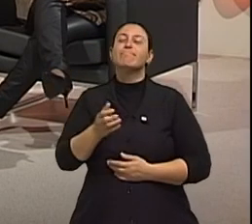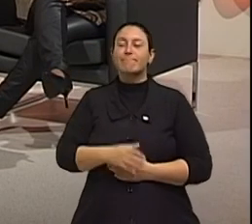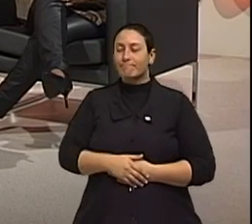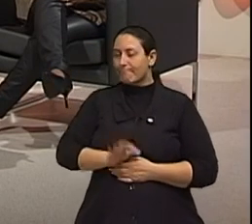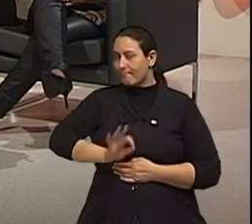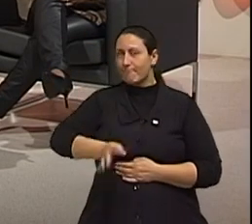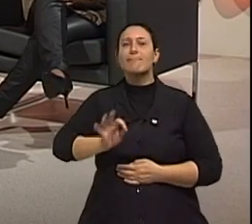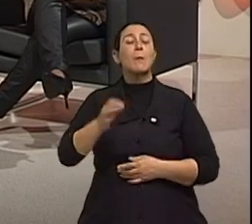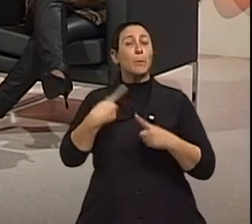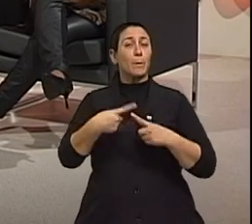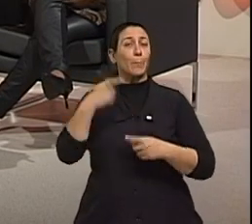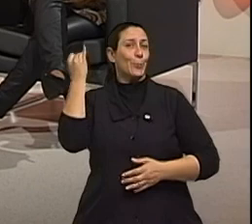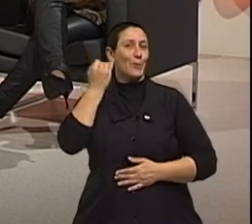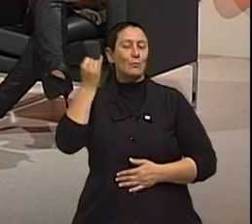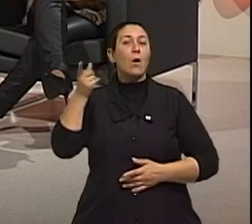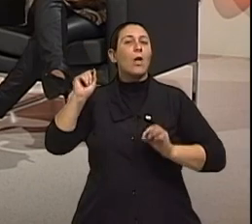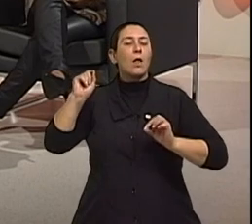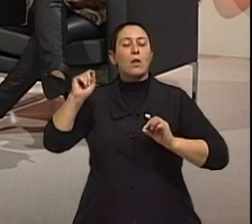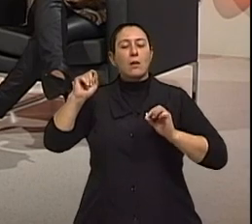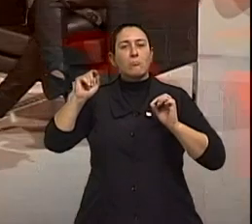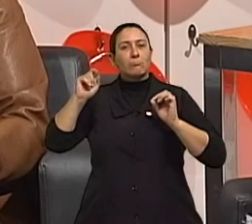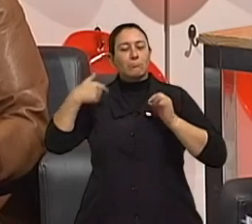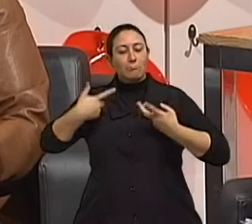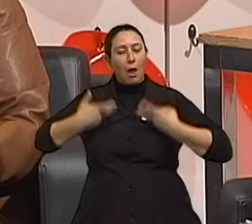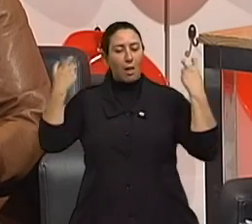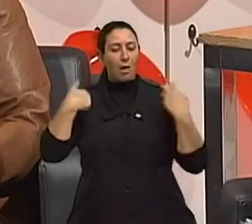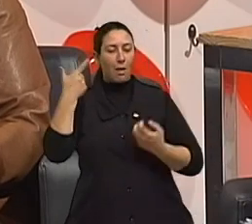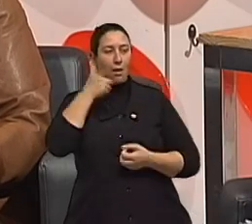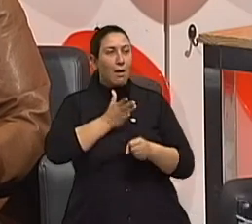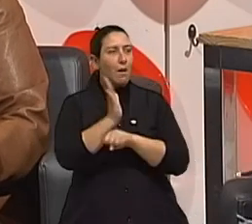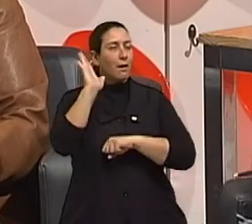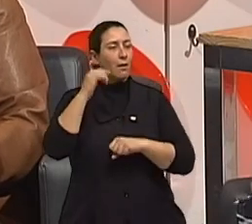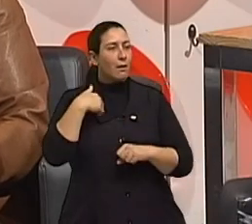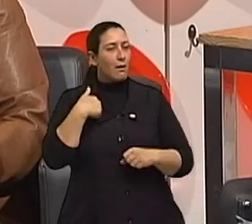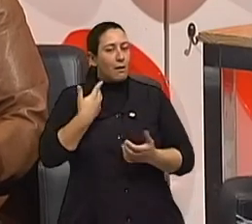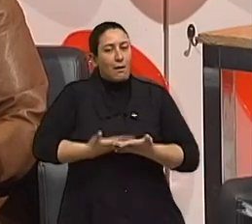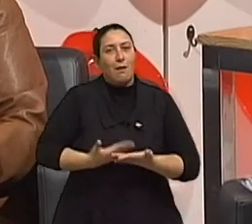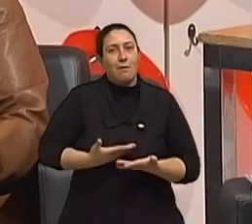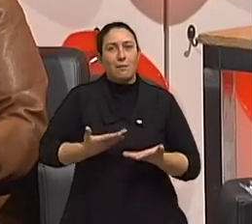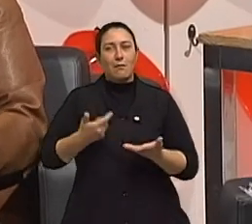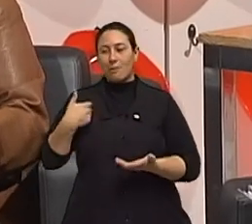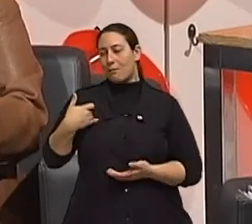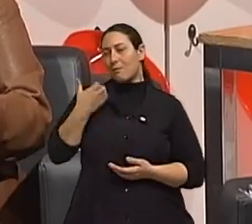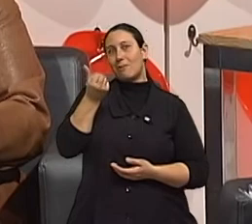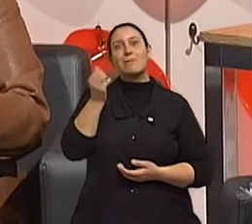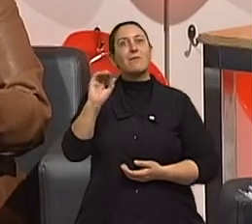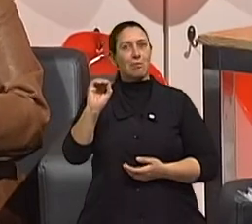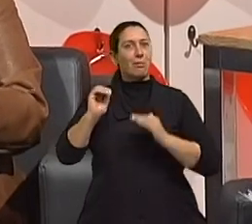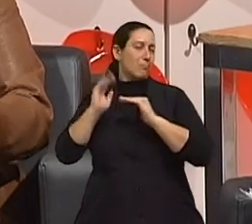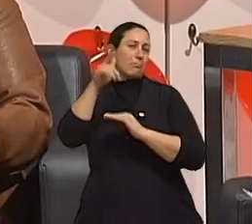comprometimento, de envolvimento. Imagina-se que uma pessoa que chegou aos 60 anos e que está indo,